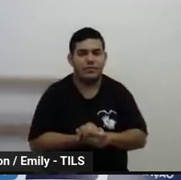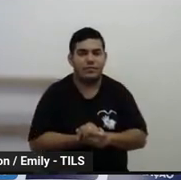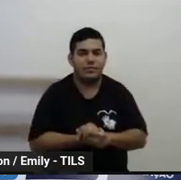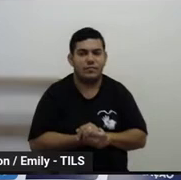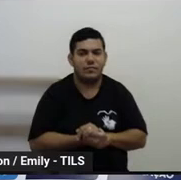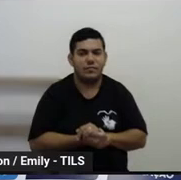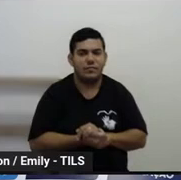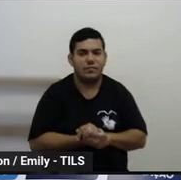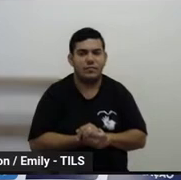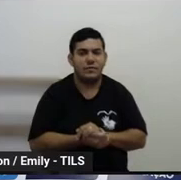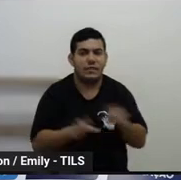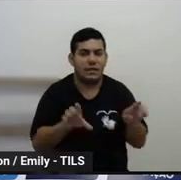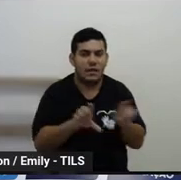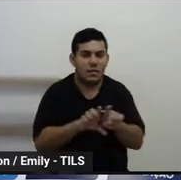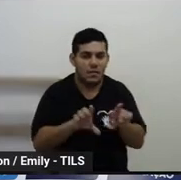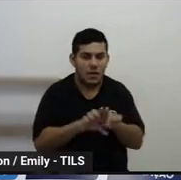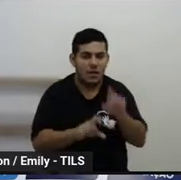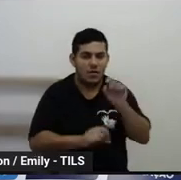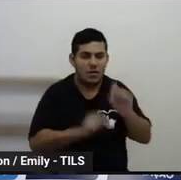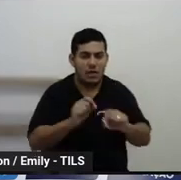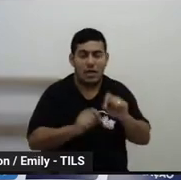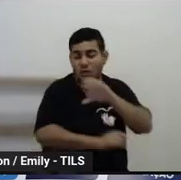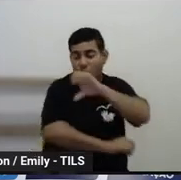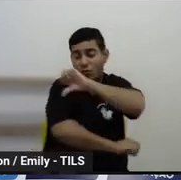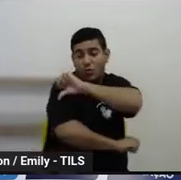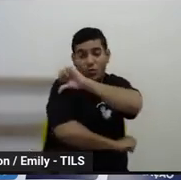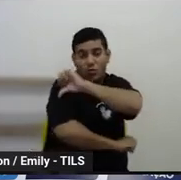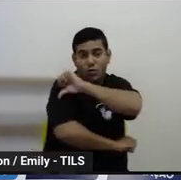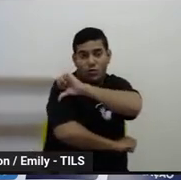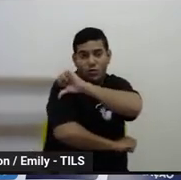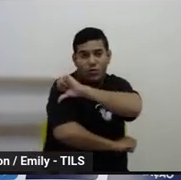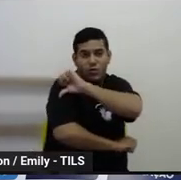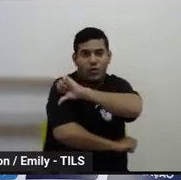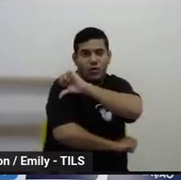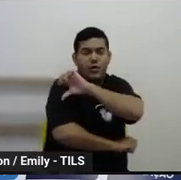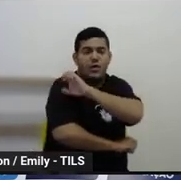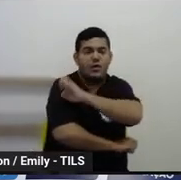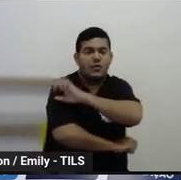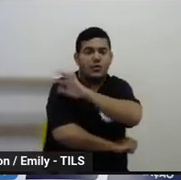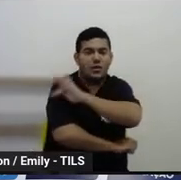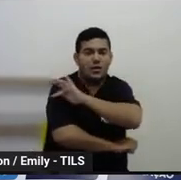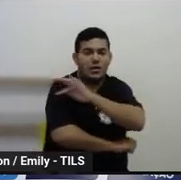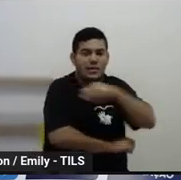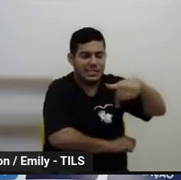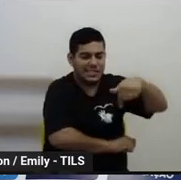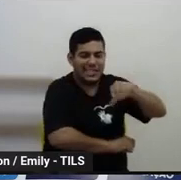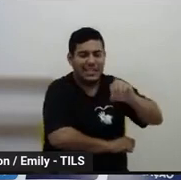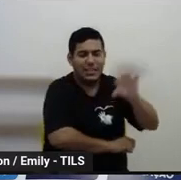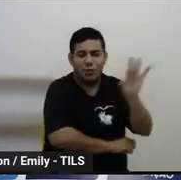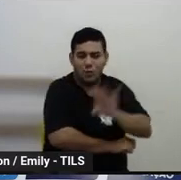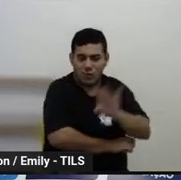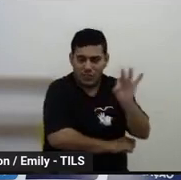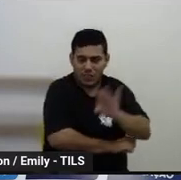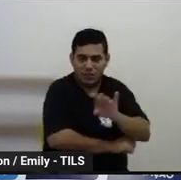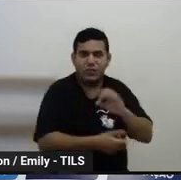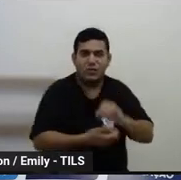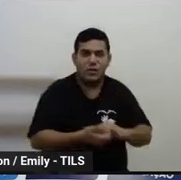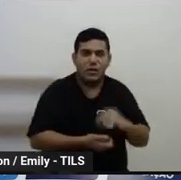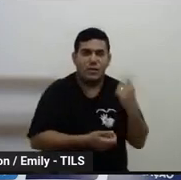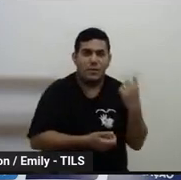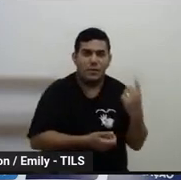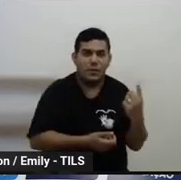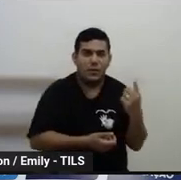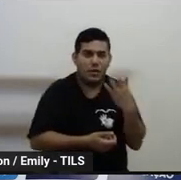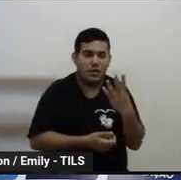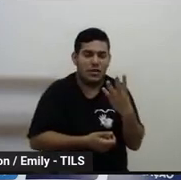E também para os estudantes de nono ano da rede, participação de 70%, 1.430